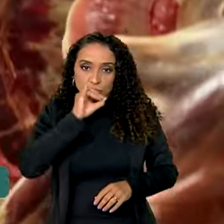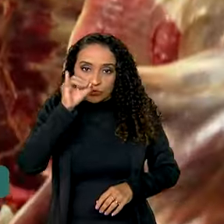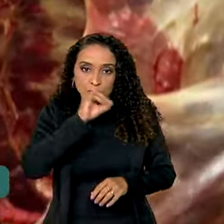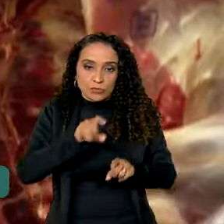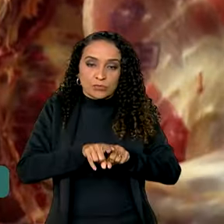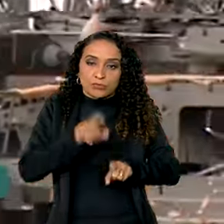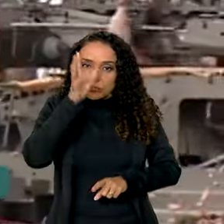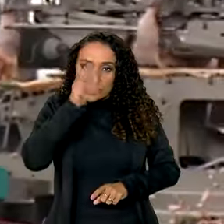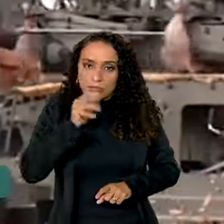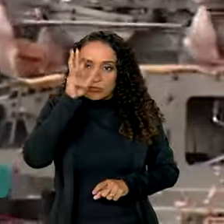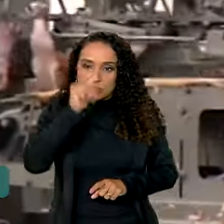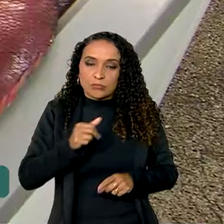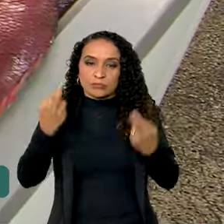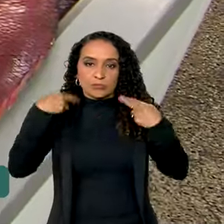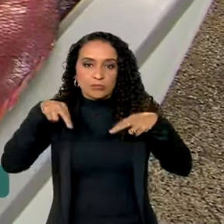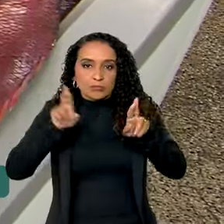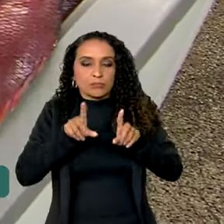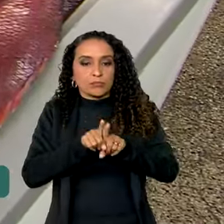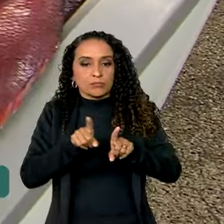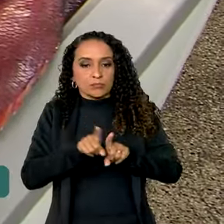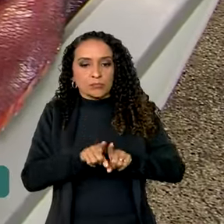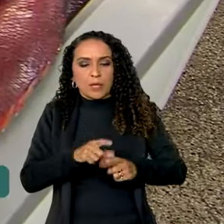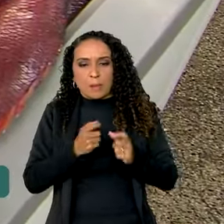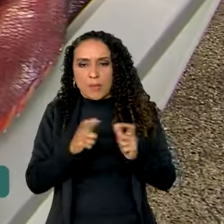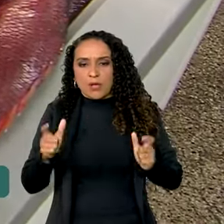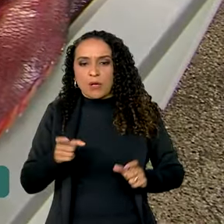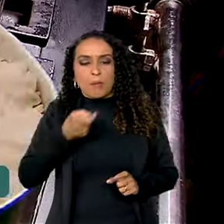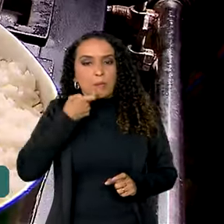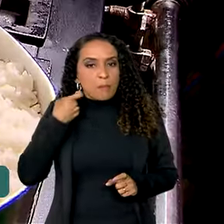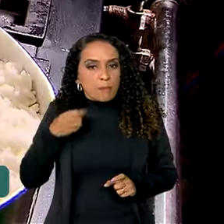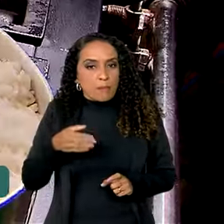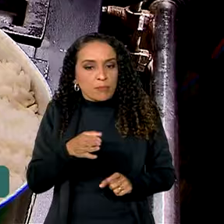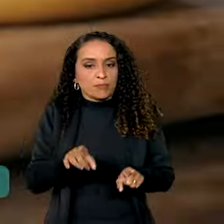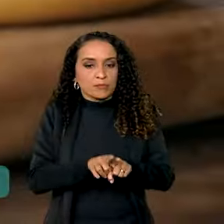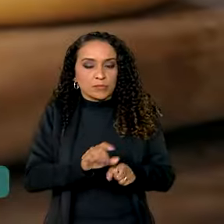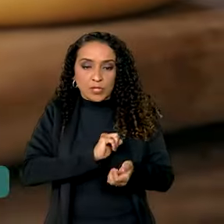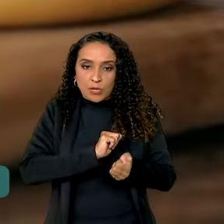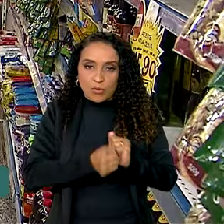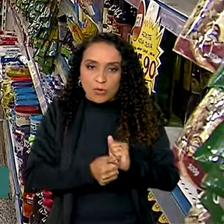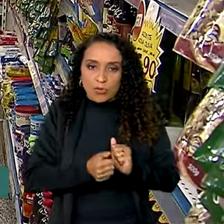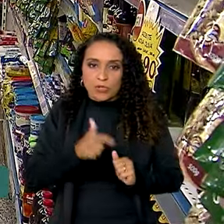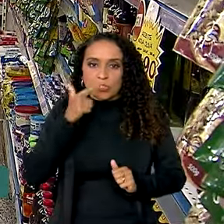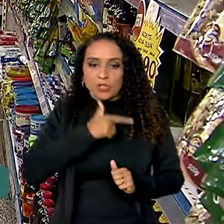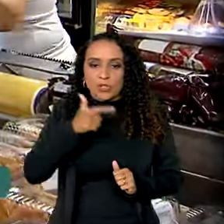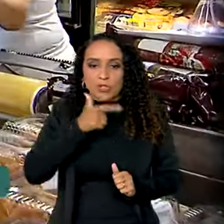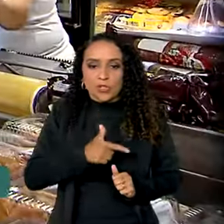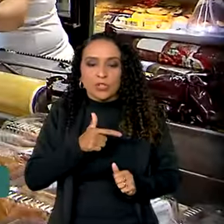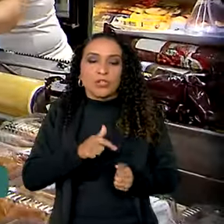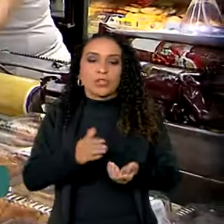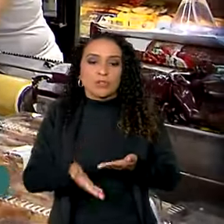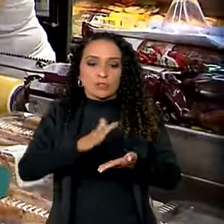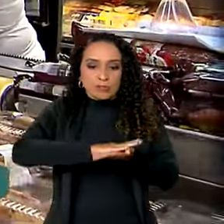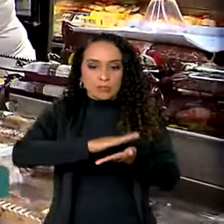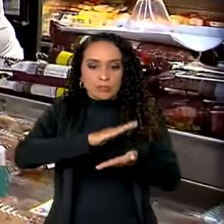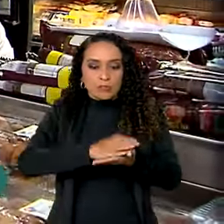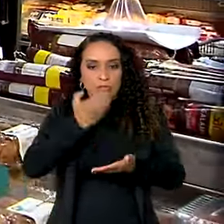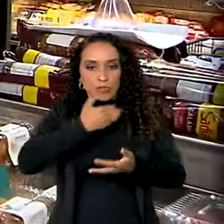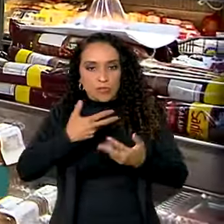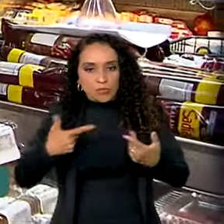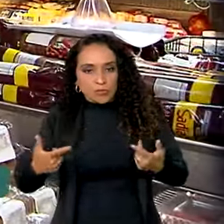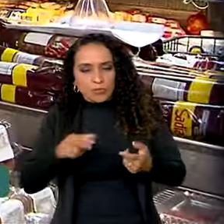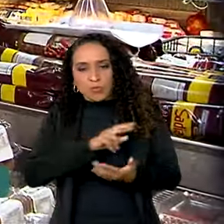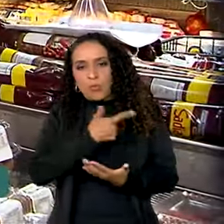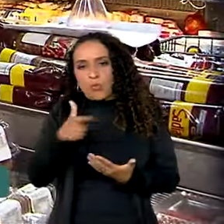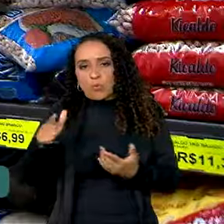ovina, caprina e de aves, a maioria dos peixes, arroz, queijos, tapioca, polpa de frutas e